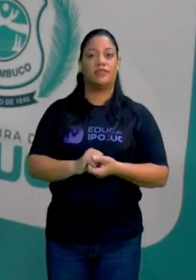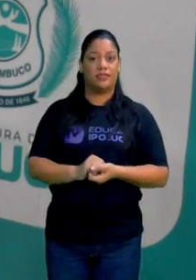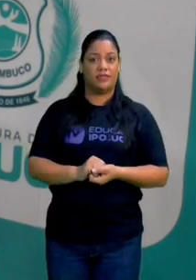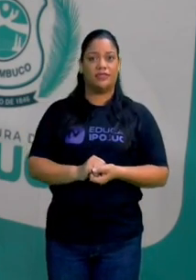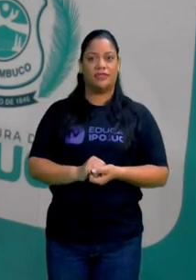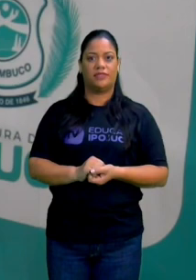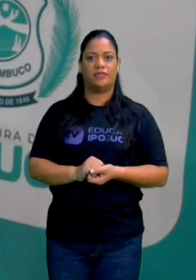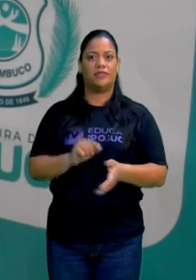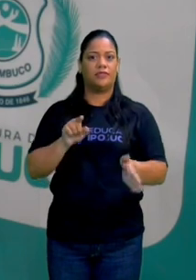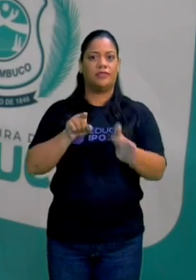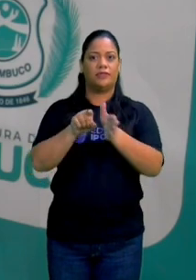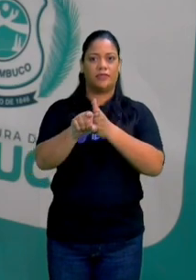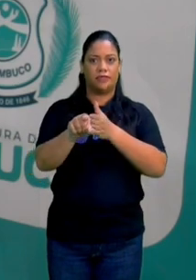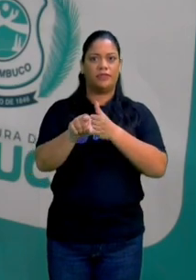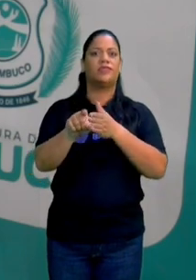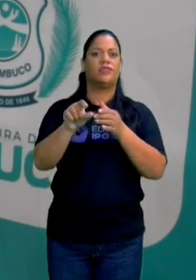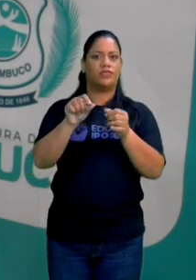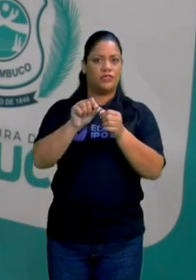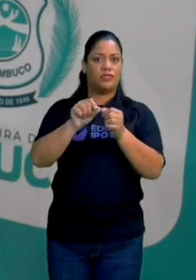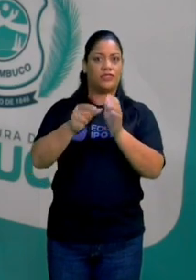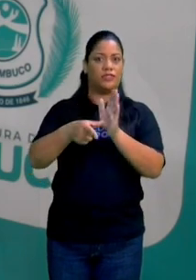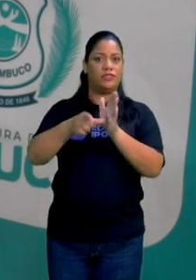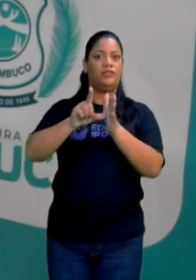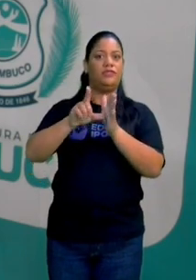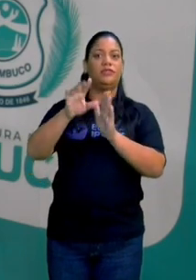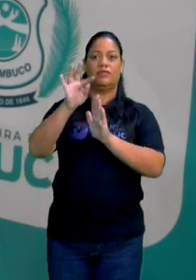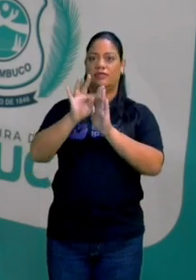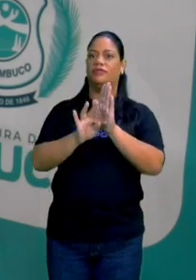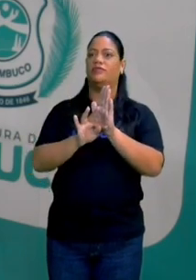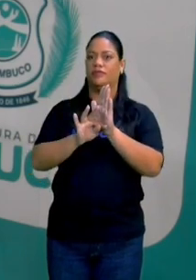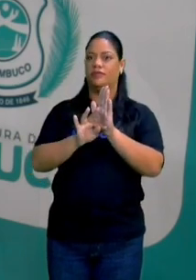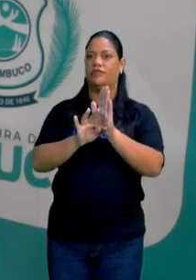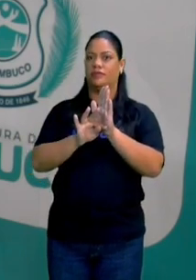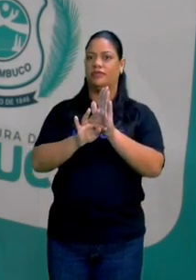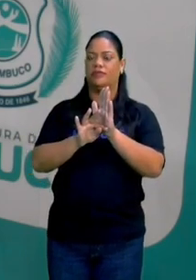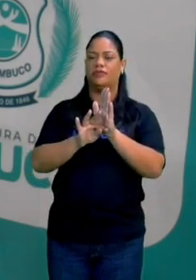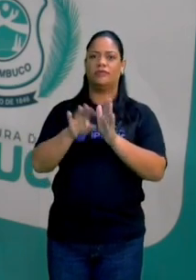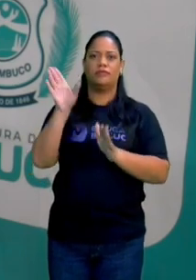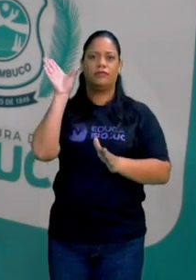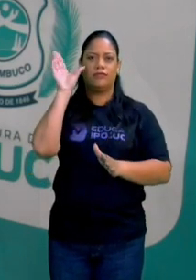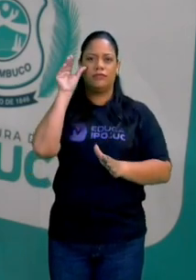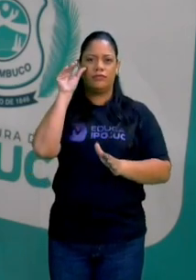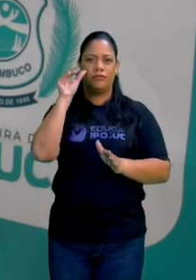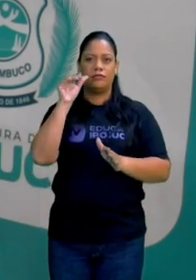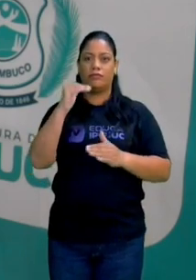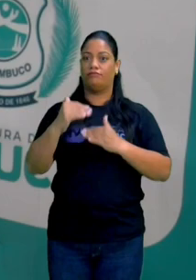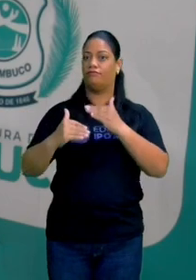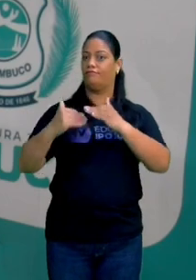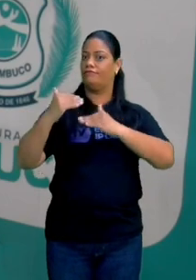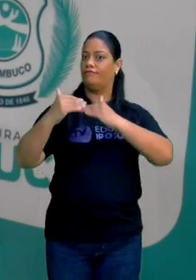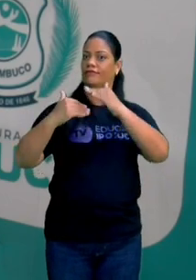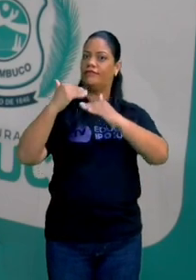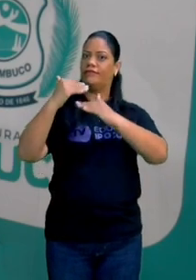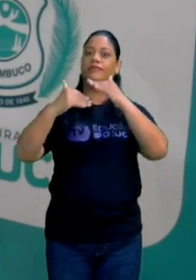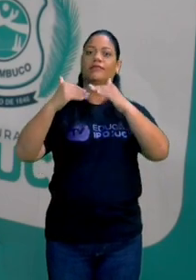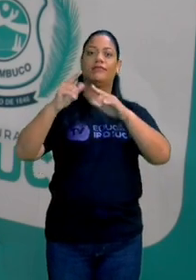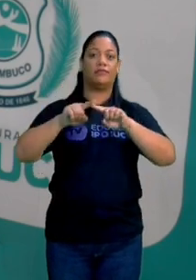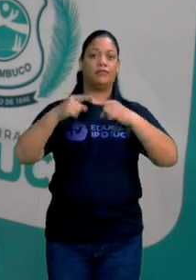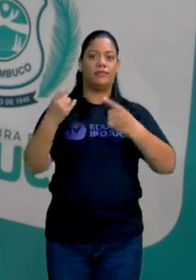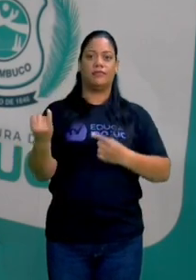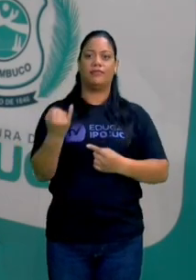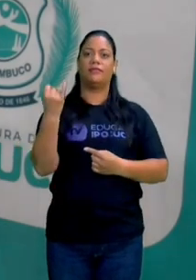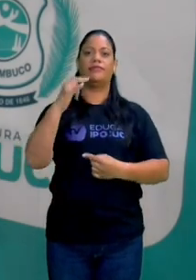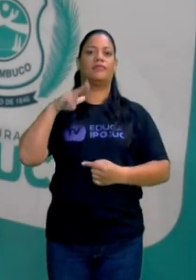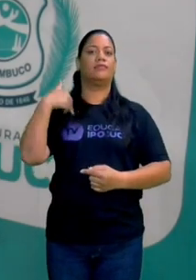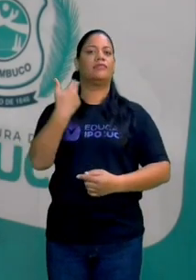Isso é uma pergunta que a gente faz previamente a esse texto, para que a curiosidade se aguce e ele se torne muito mais interessante para